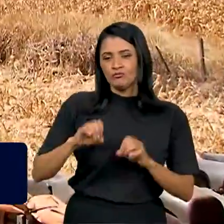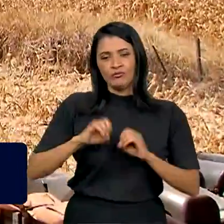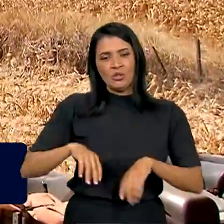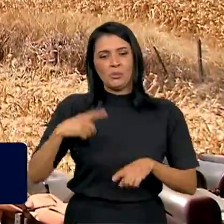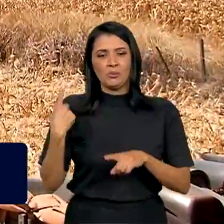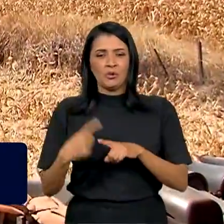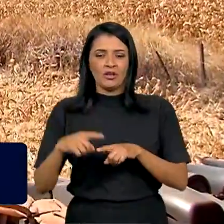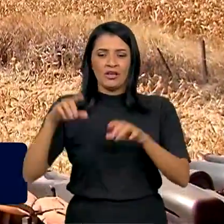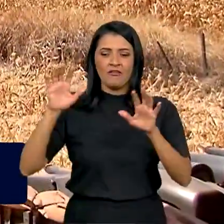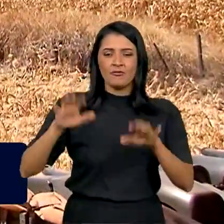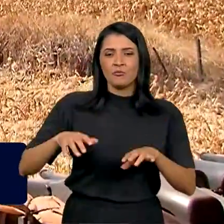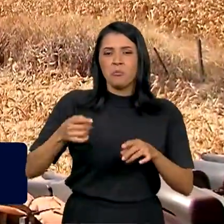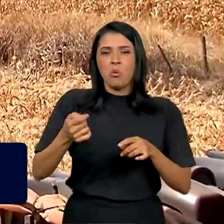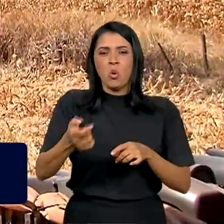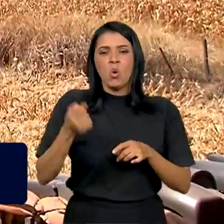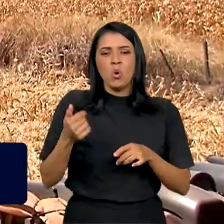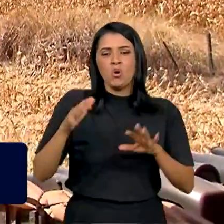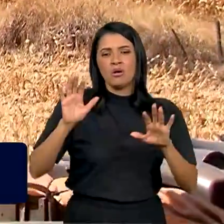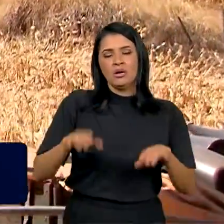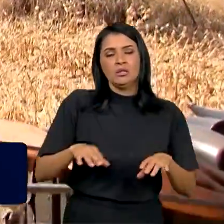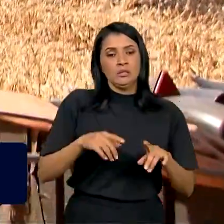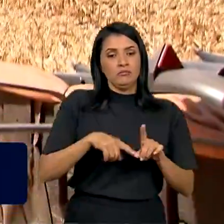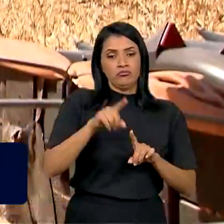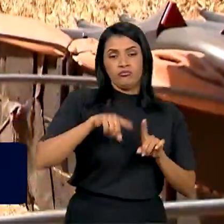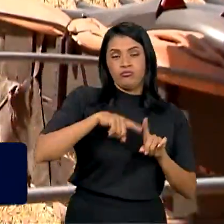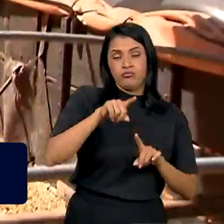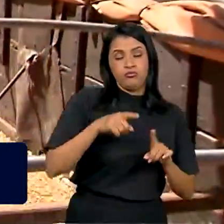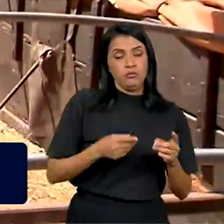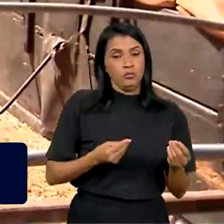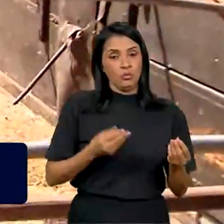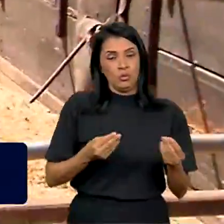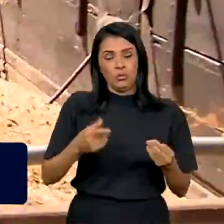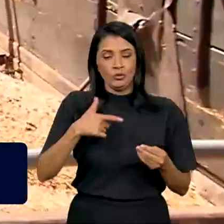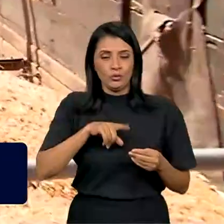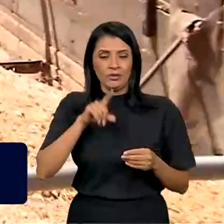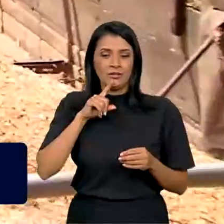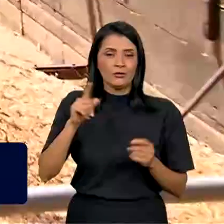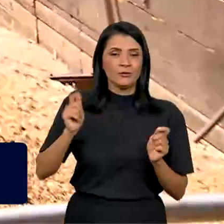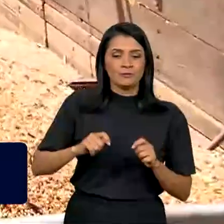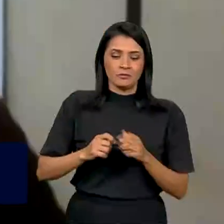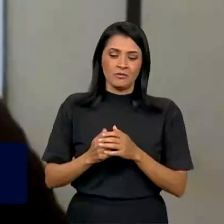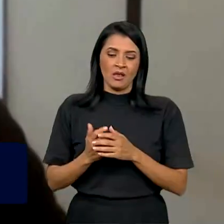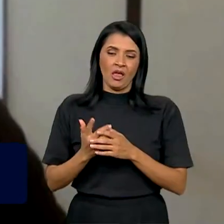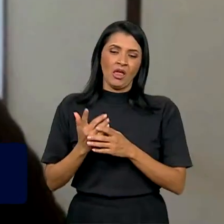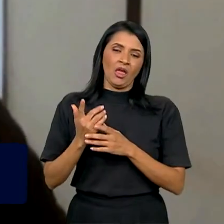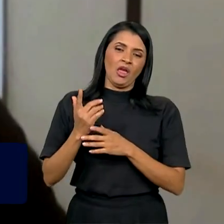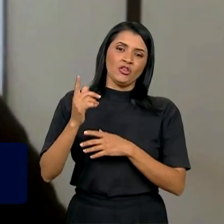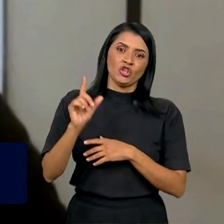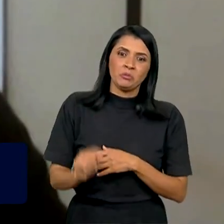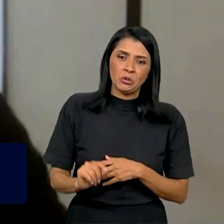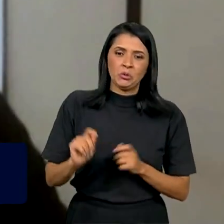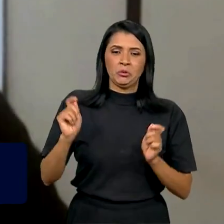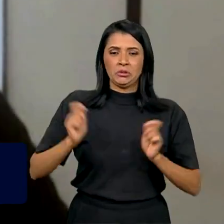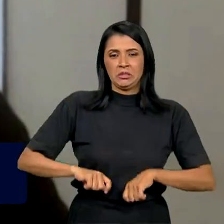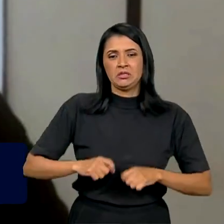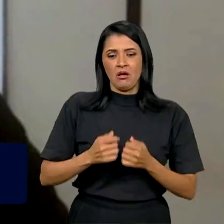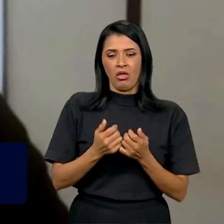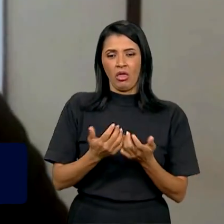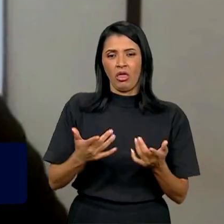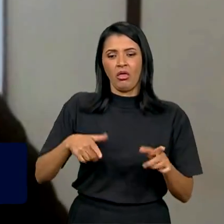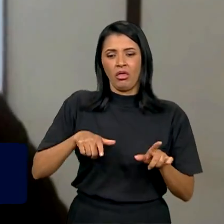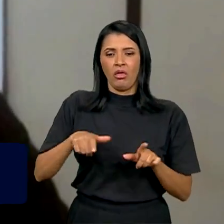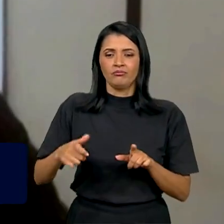de chuvas e excesso de temperatura, então, isso reduziu o potencial produtivo das lavouras, ainda assim,